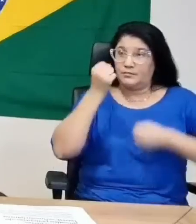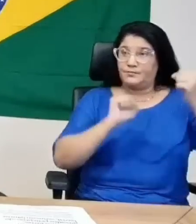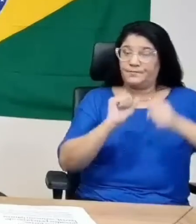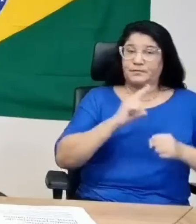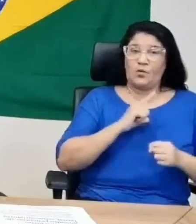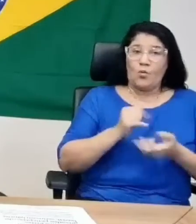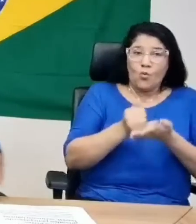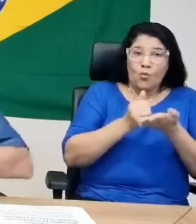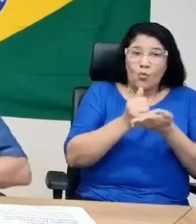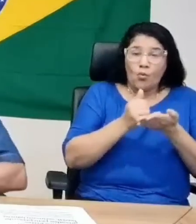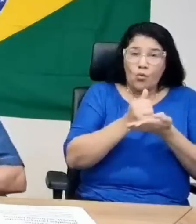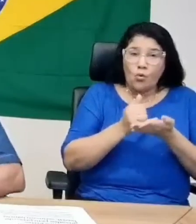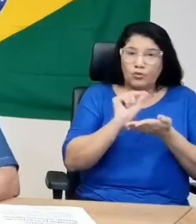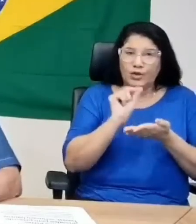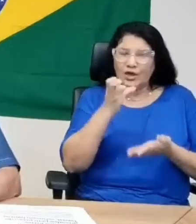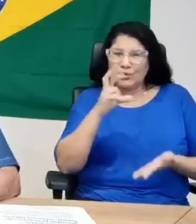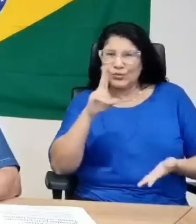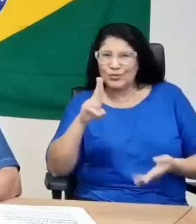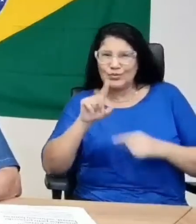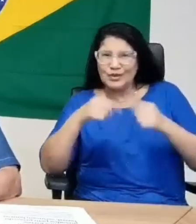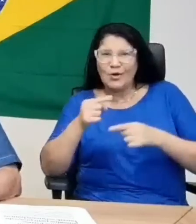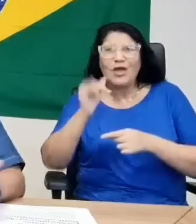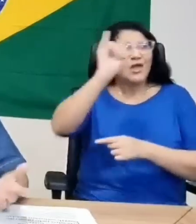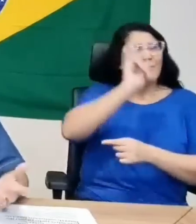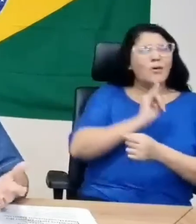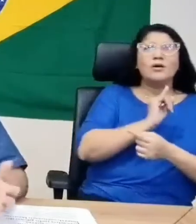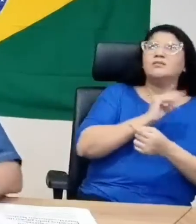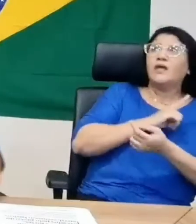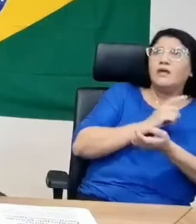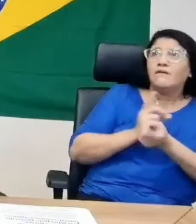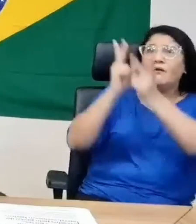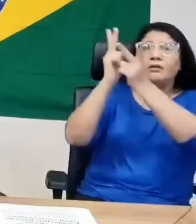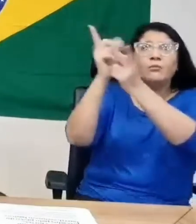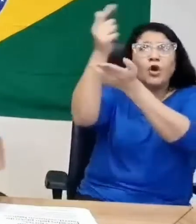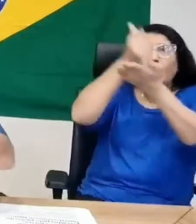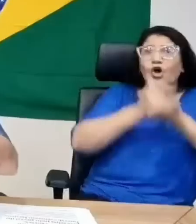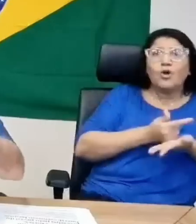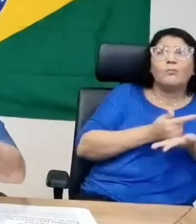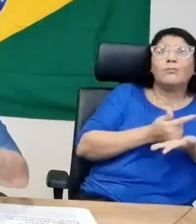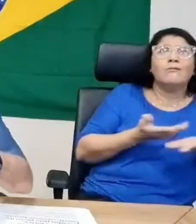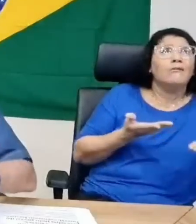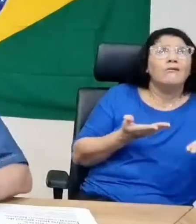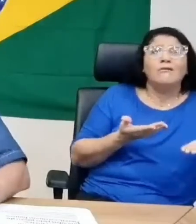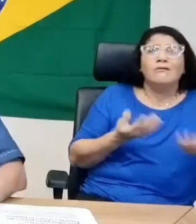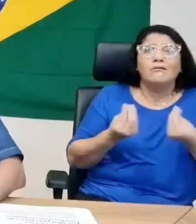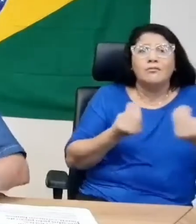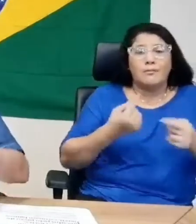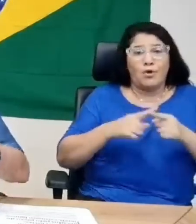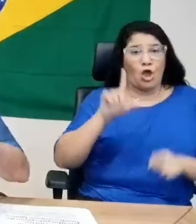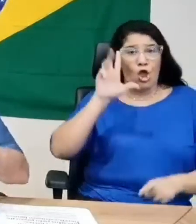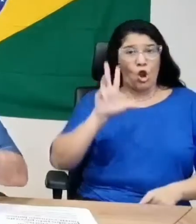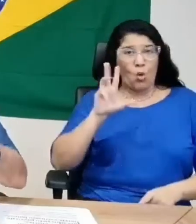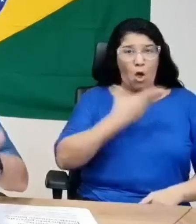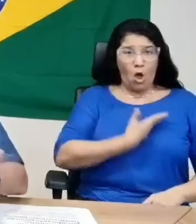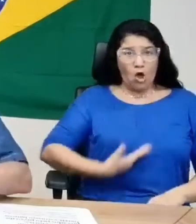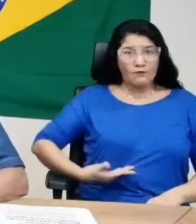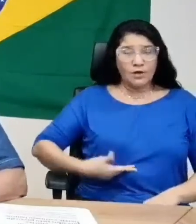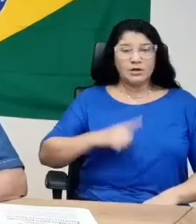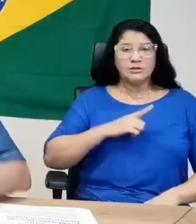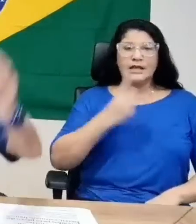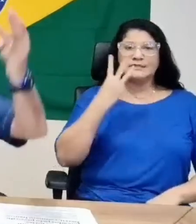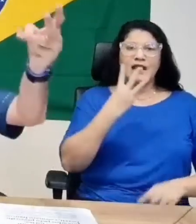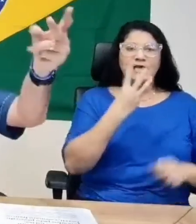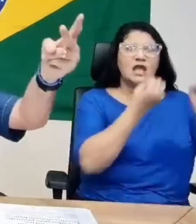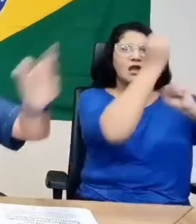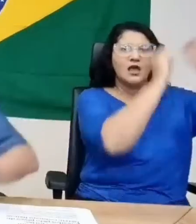óleo cru e depois importar dízio e gasolina. E não refina por quê? Porque no governo do senhor Luiz Inácio Lula da Silva, ele começou a fazer três